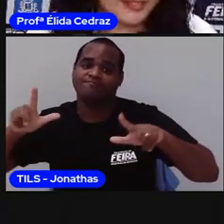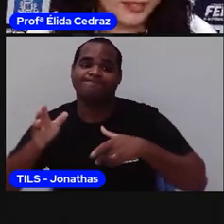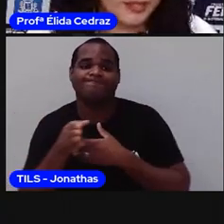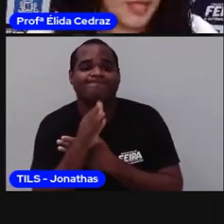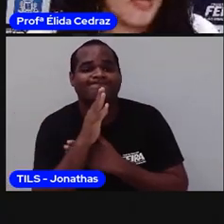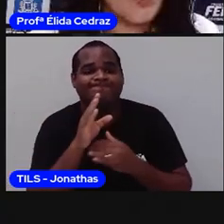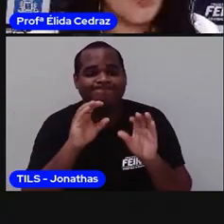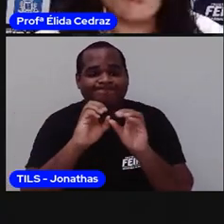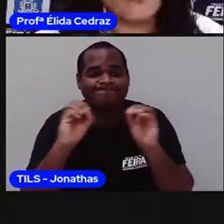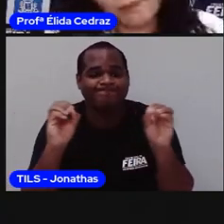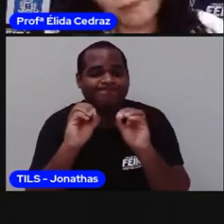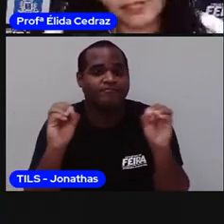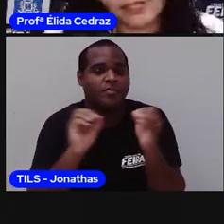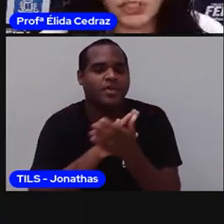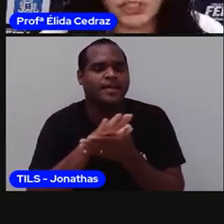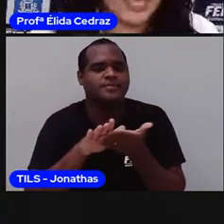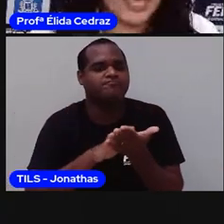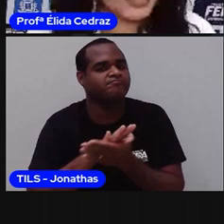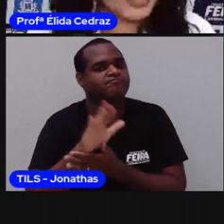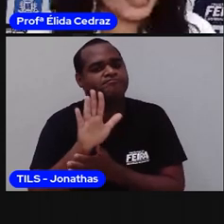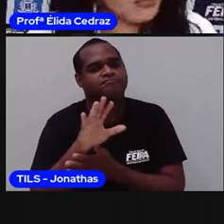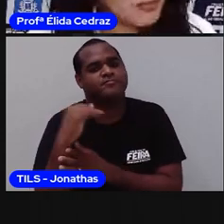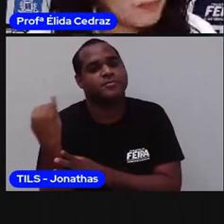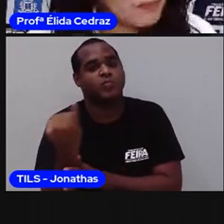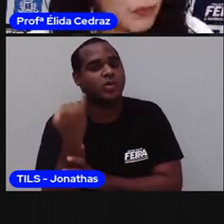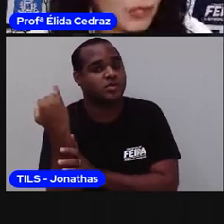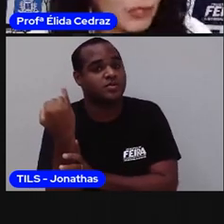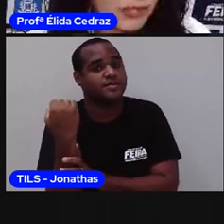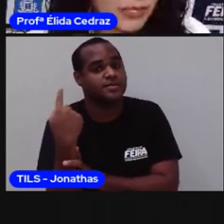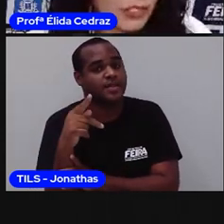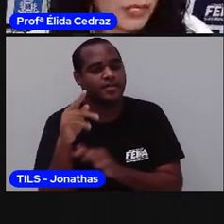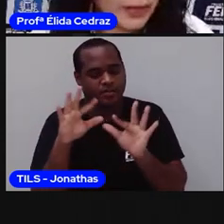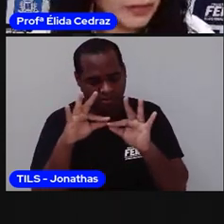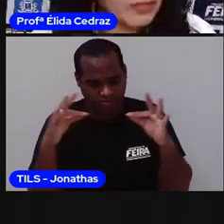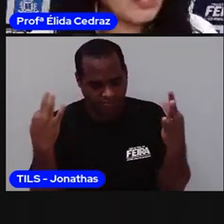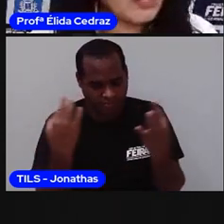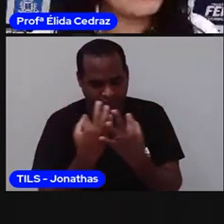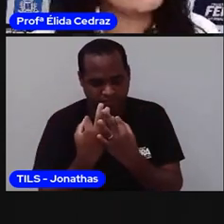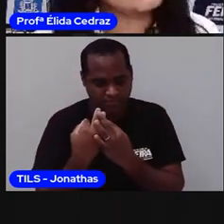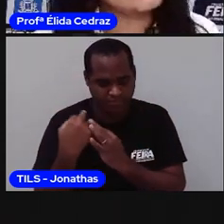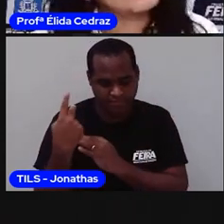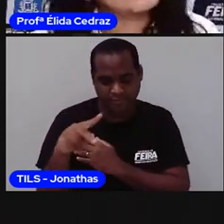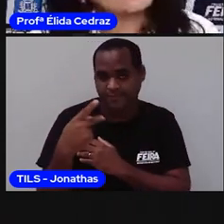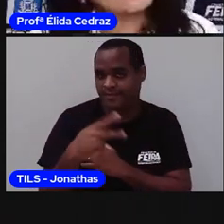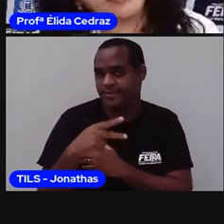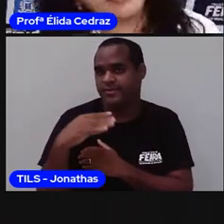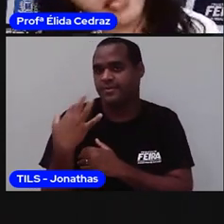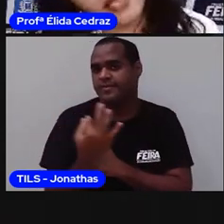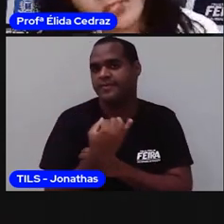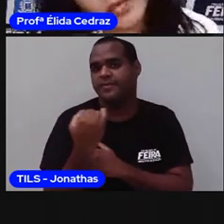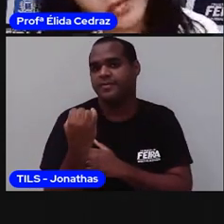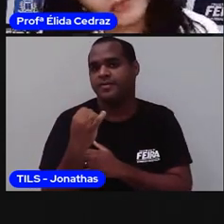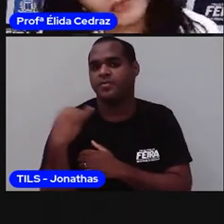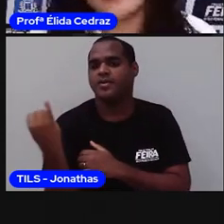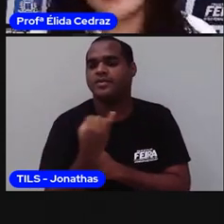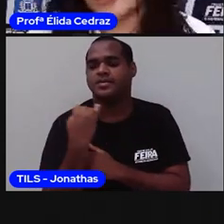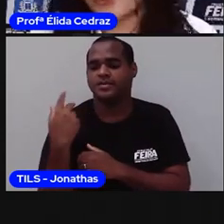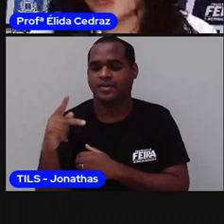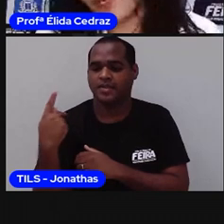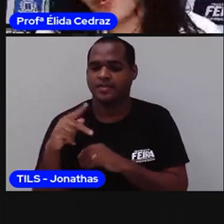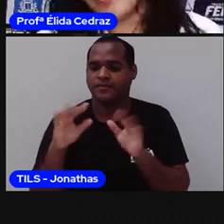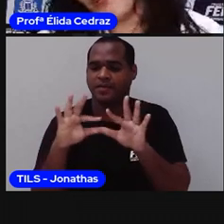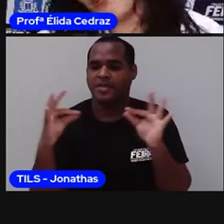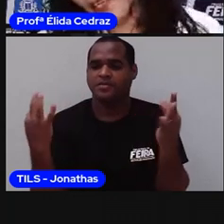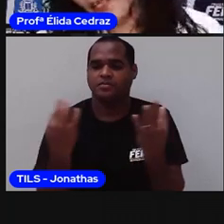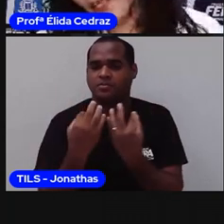ninguém. O importante é que na família onde você está, você seja acertado de amor, de